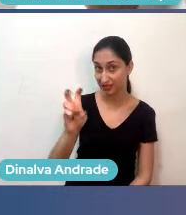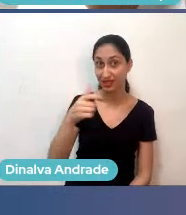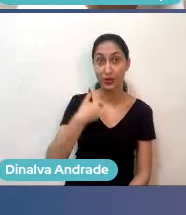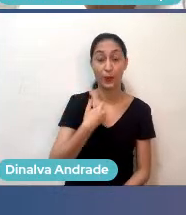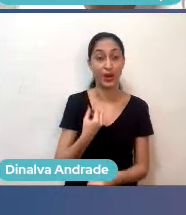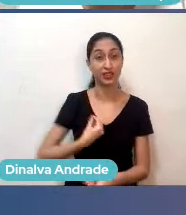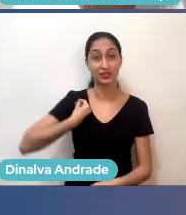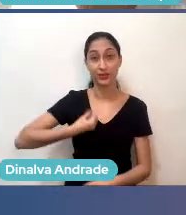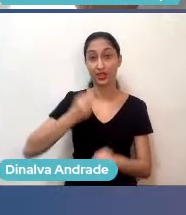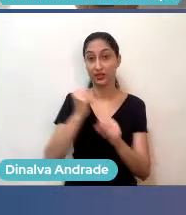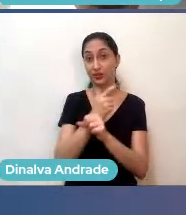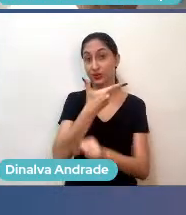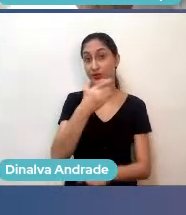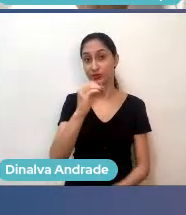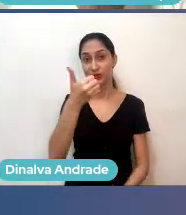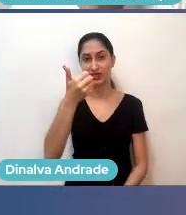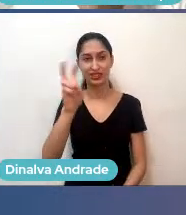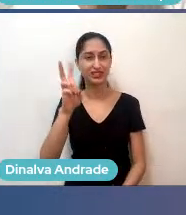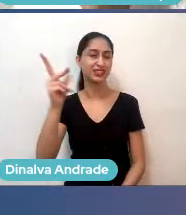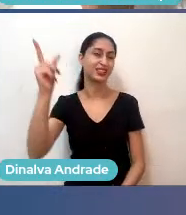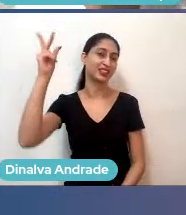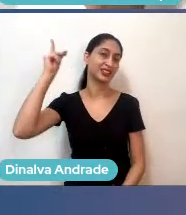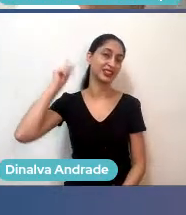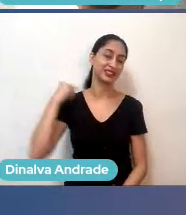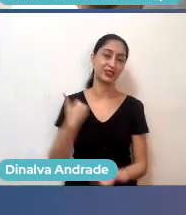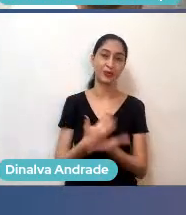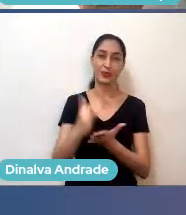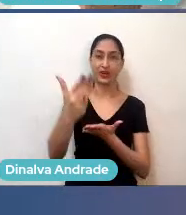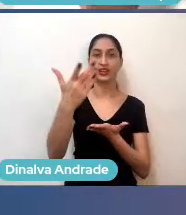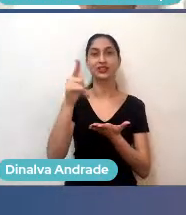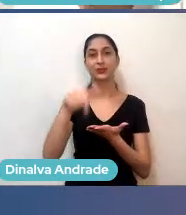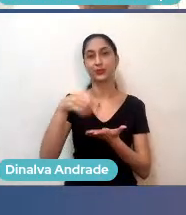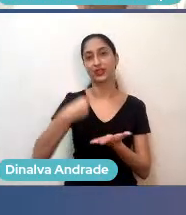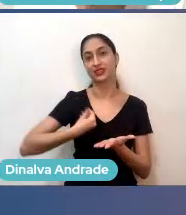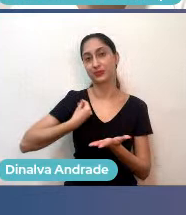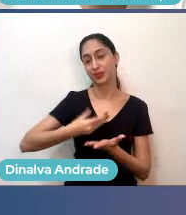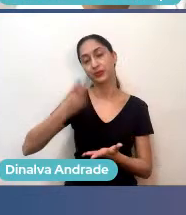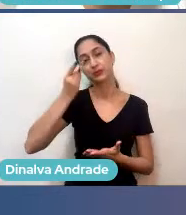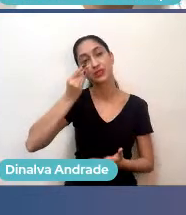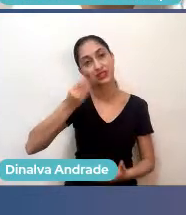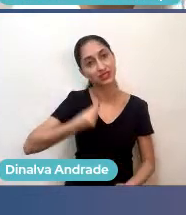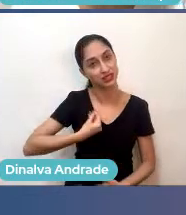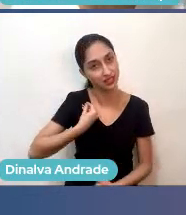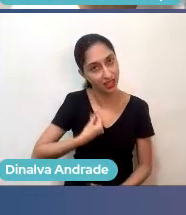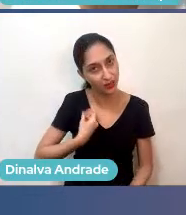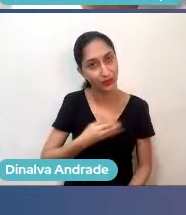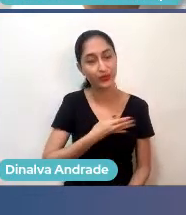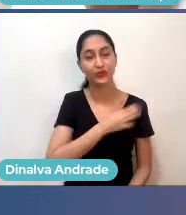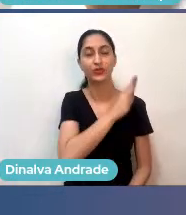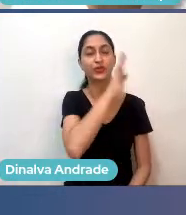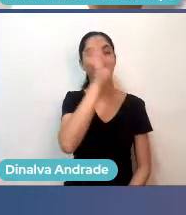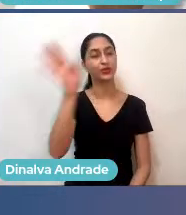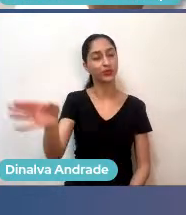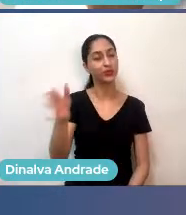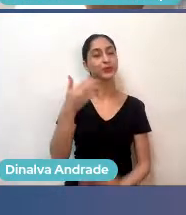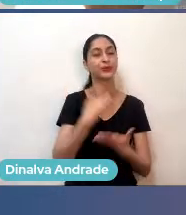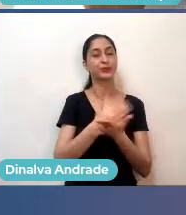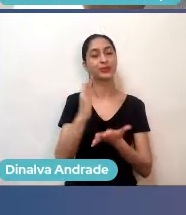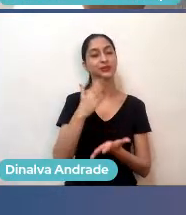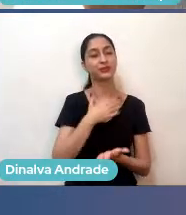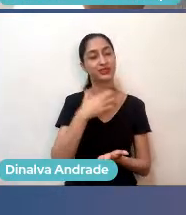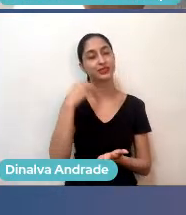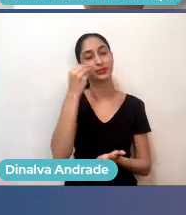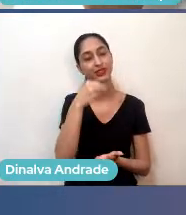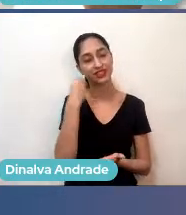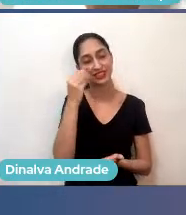CASE em 2015, ele era bem menor na época, ele estava sendo presencial também, na época que a gente não tinha vivido uma pandemia, e foi